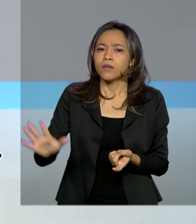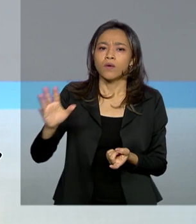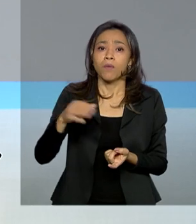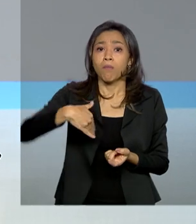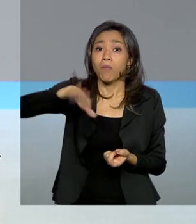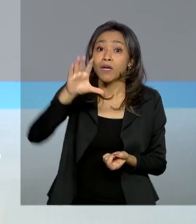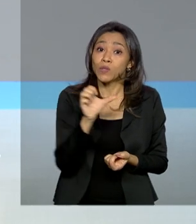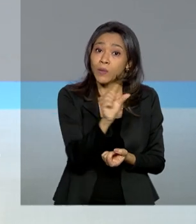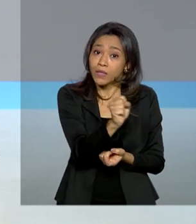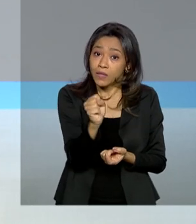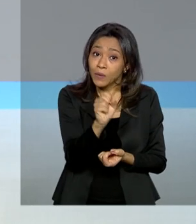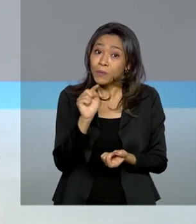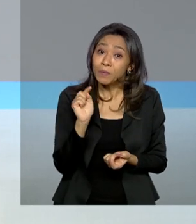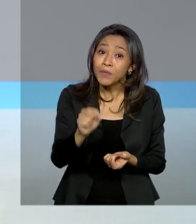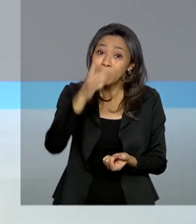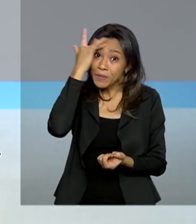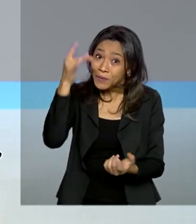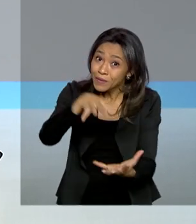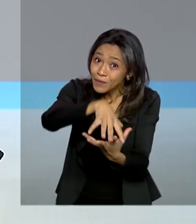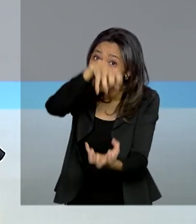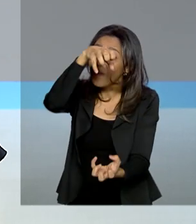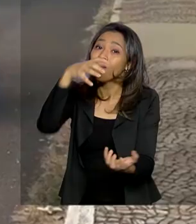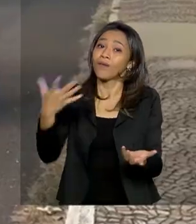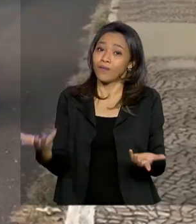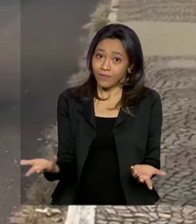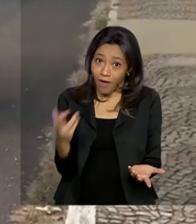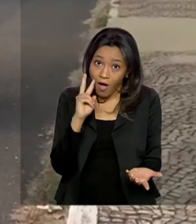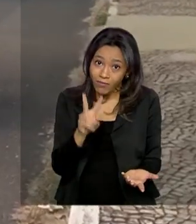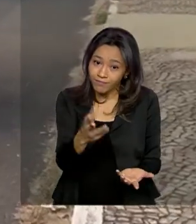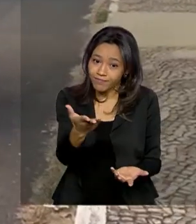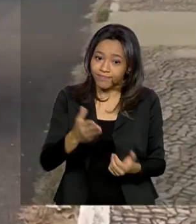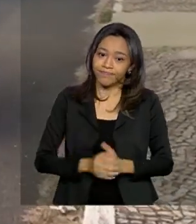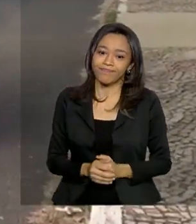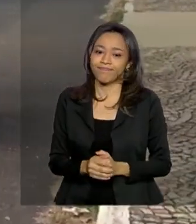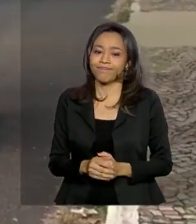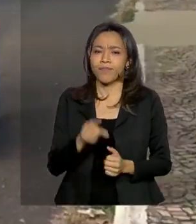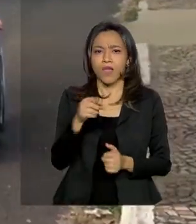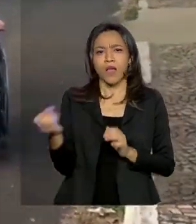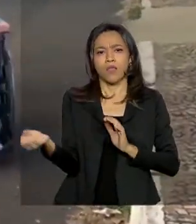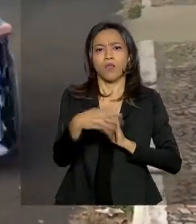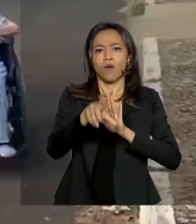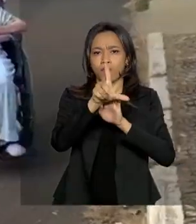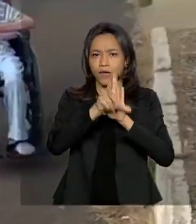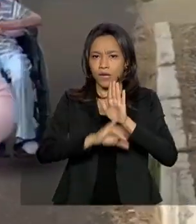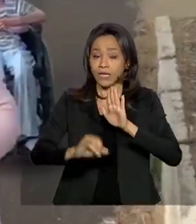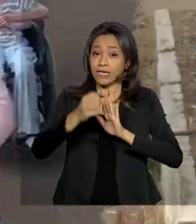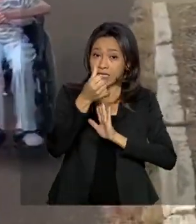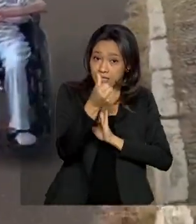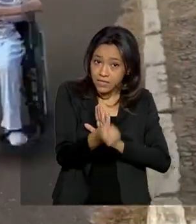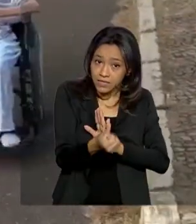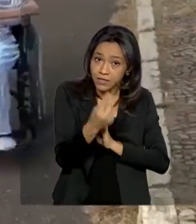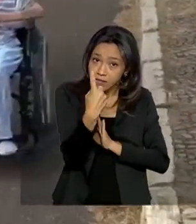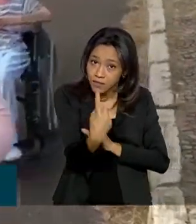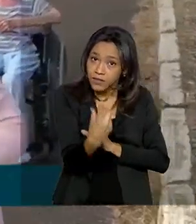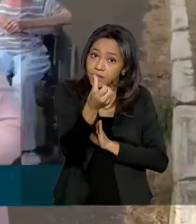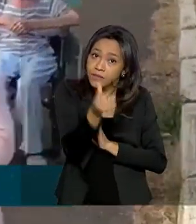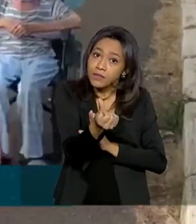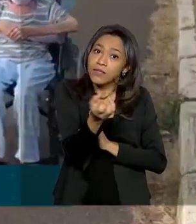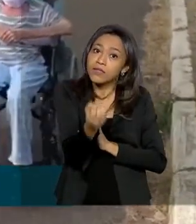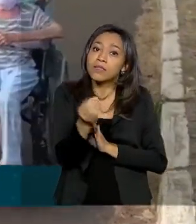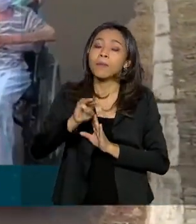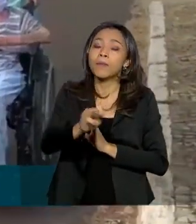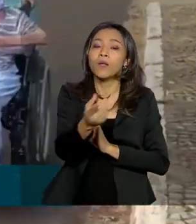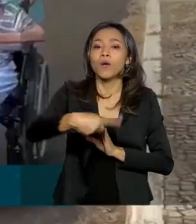mil idosos abrigados. Olha só! A nova lei prevê 160 milhões de reais para as